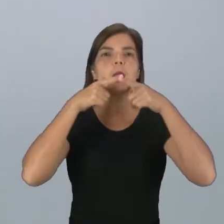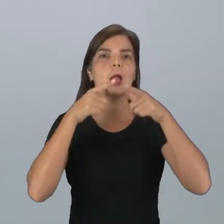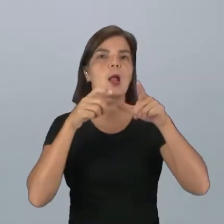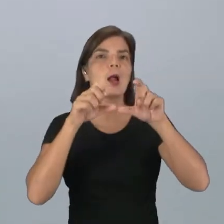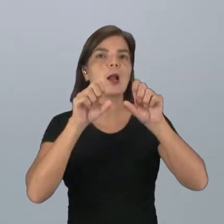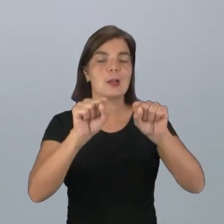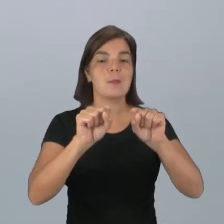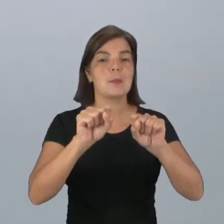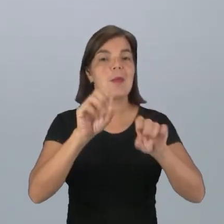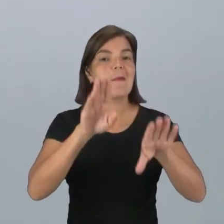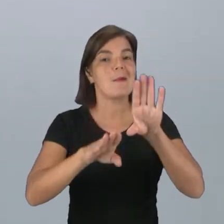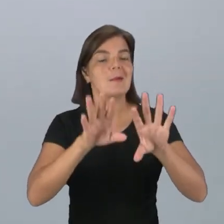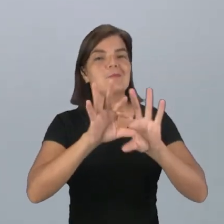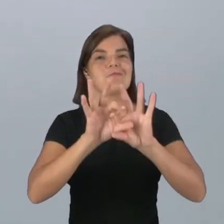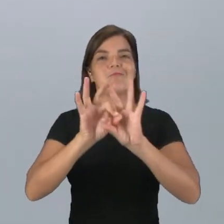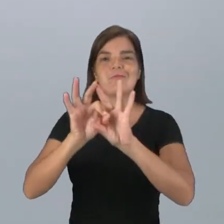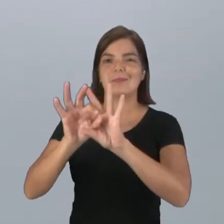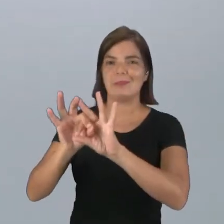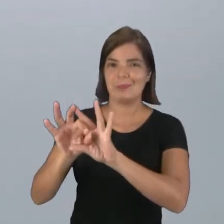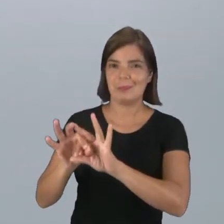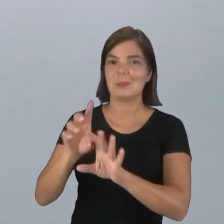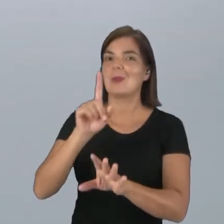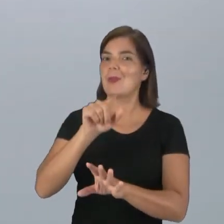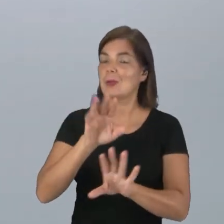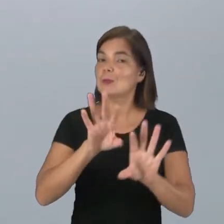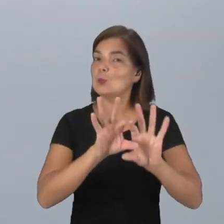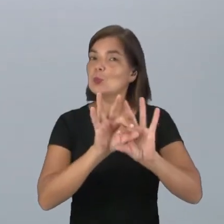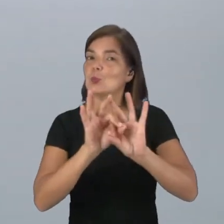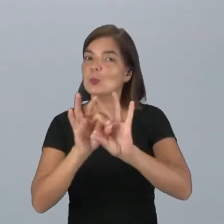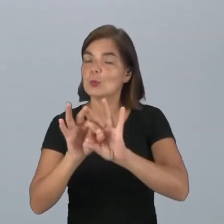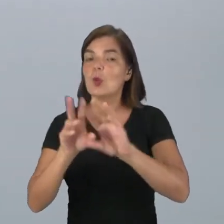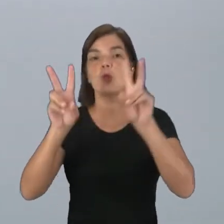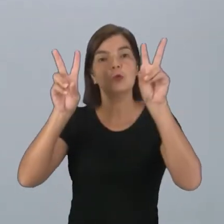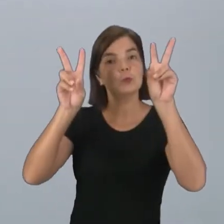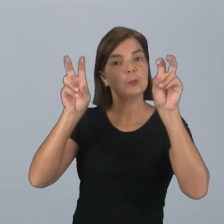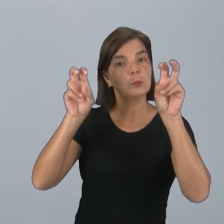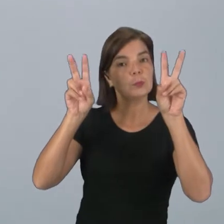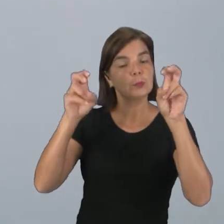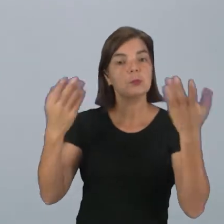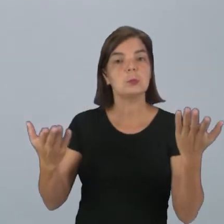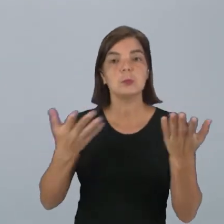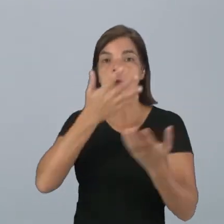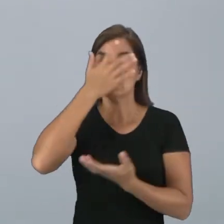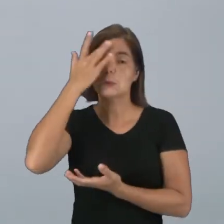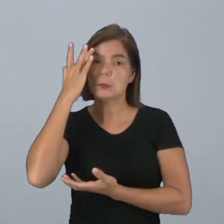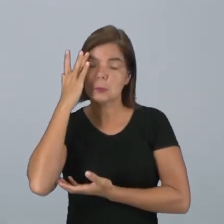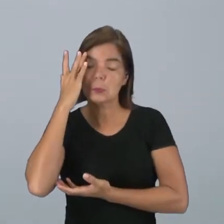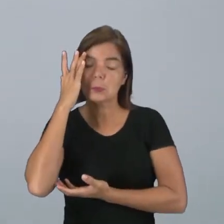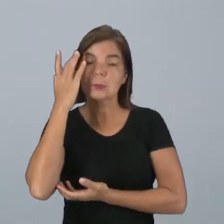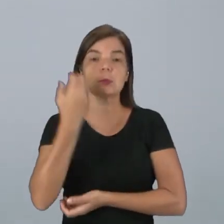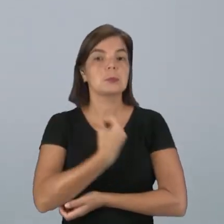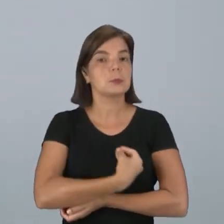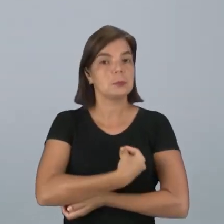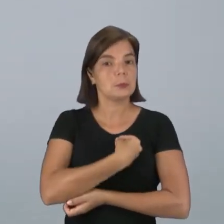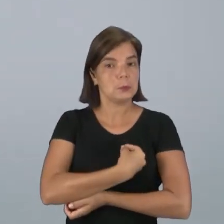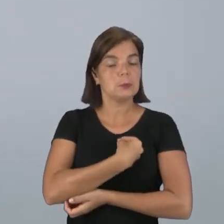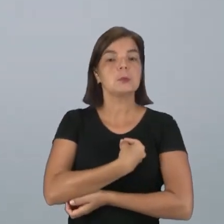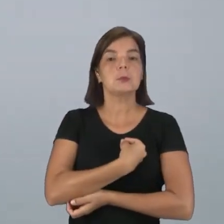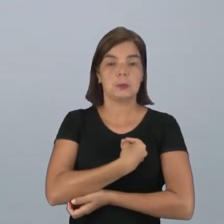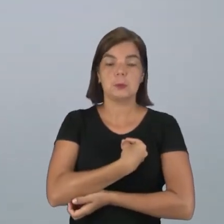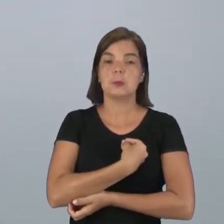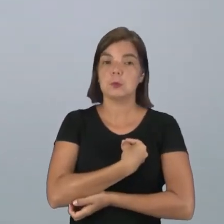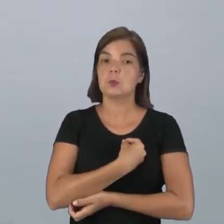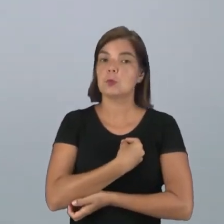linguagem depende do contexto. É isto mesmo, depende do tema, depende das pessoas que estão tratando